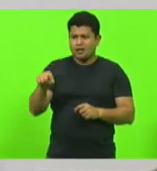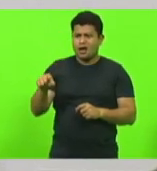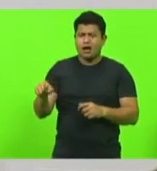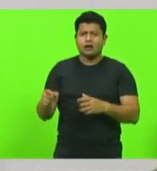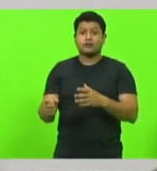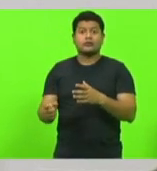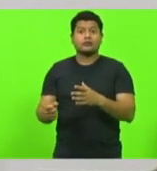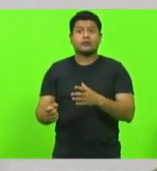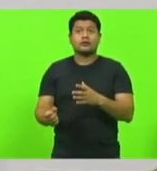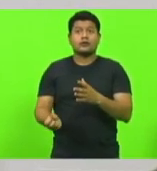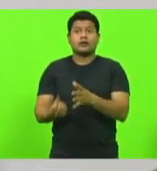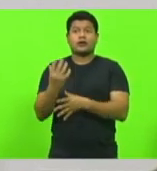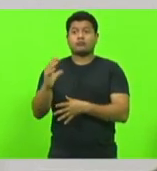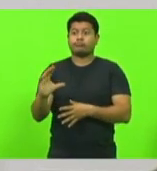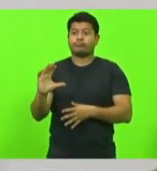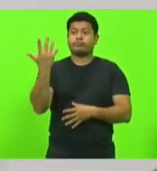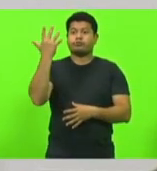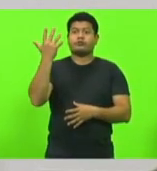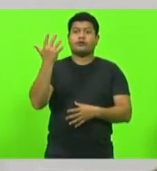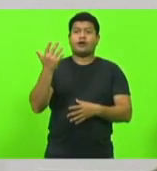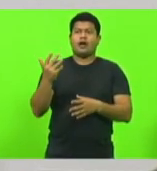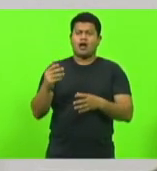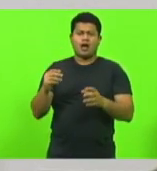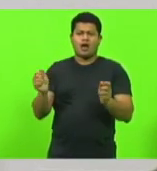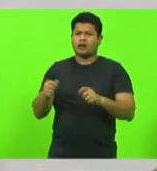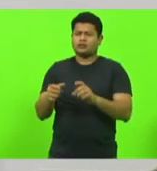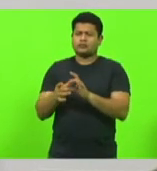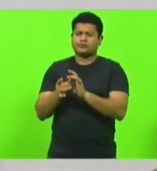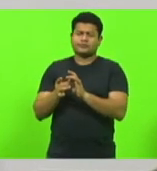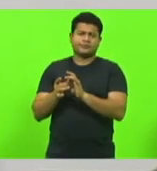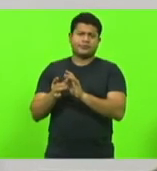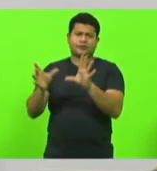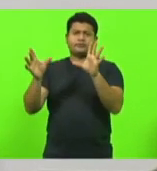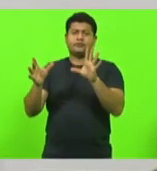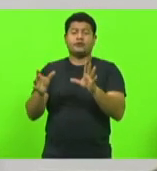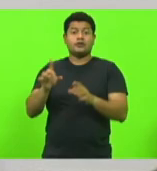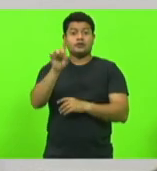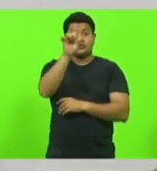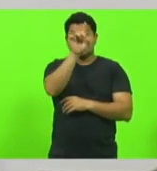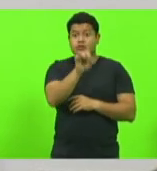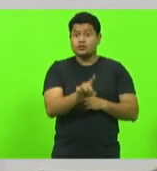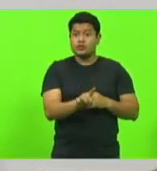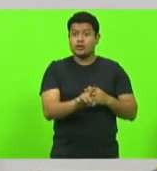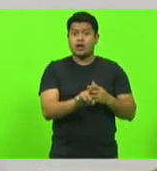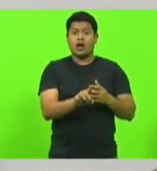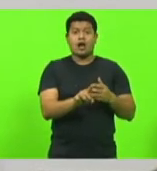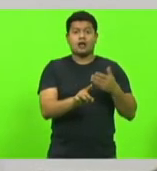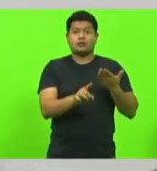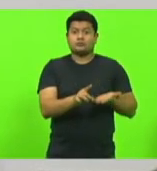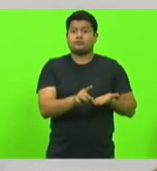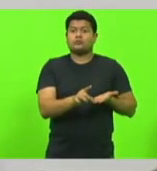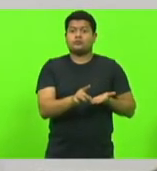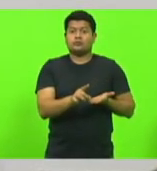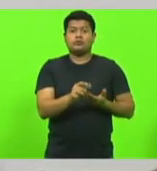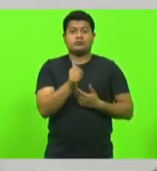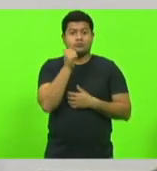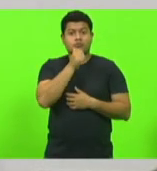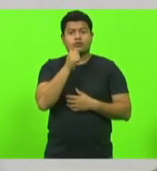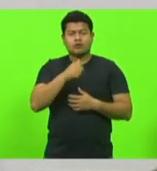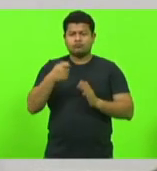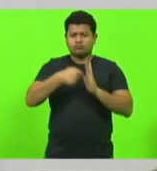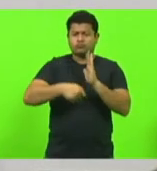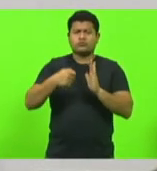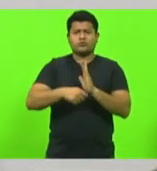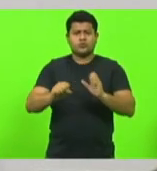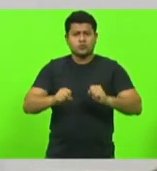que permitam a desconstrução de direitos que têm sido consagrados com muito sofrimento, com muito sangue